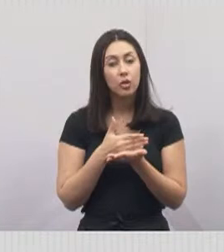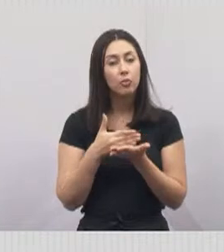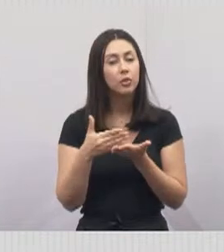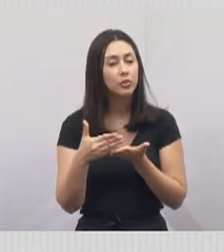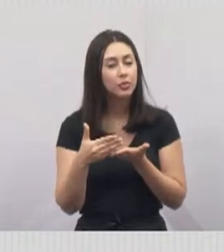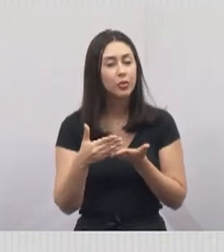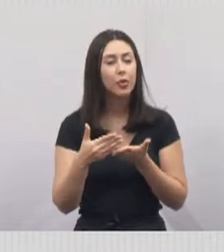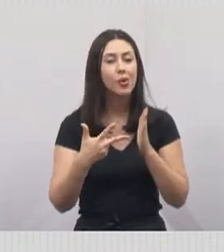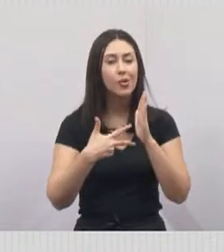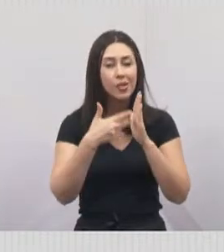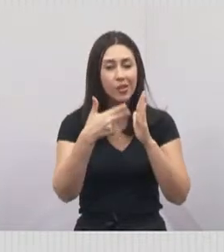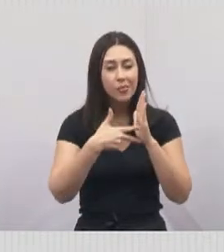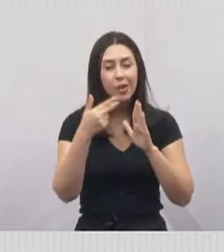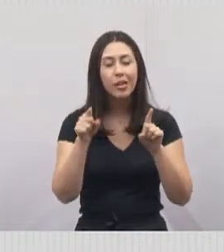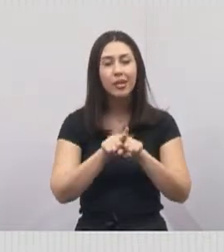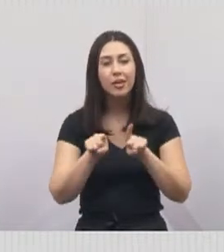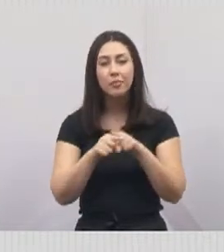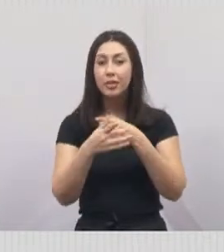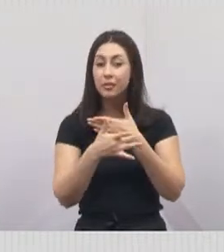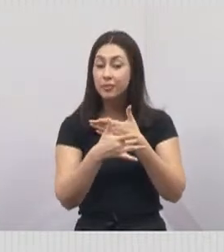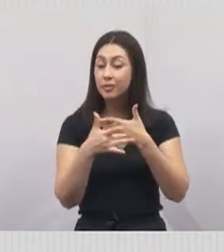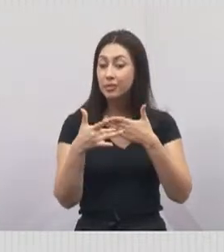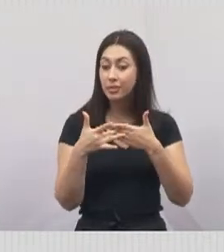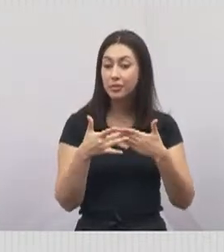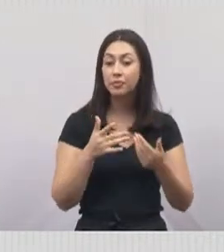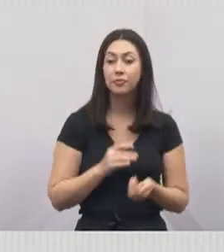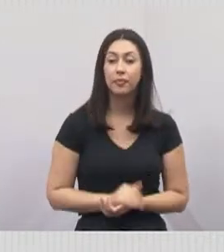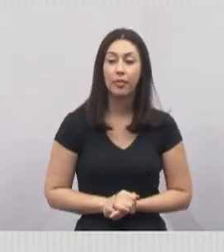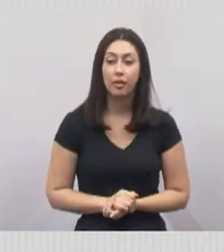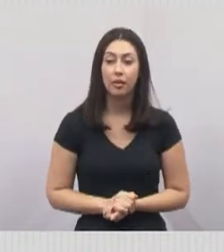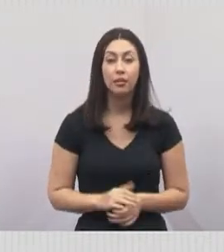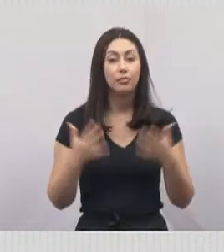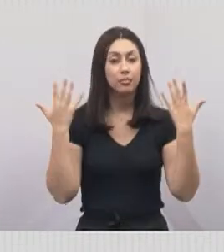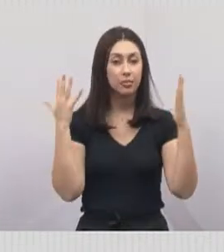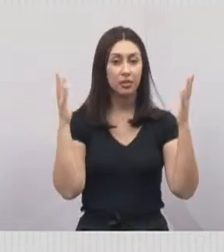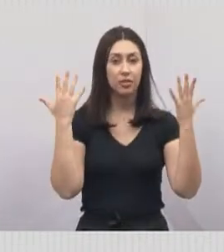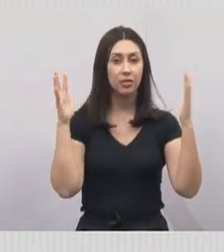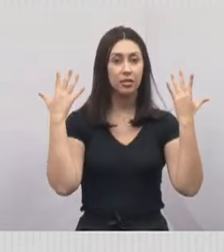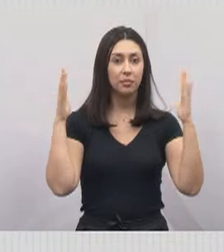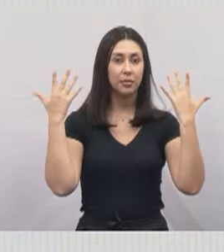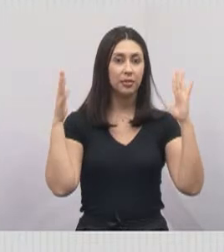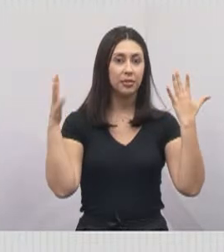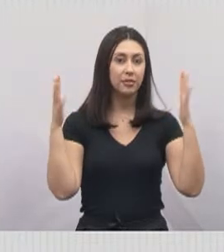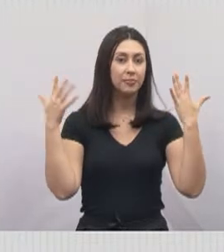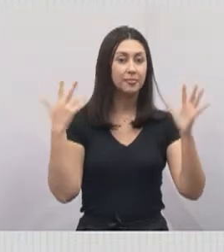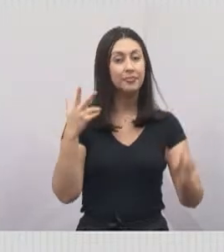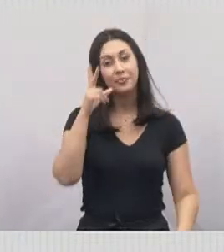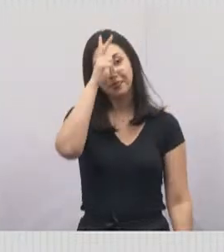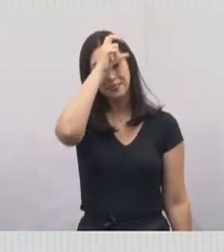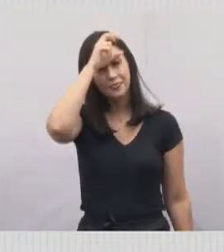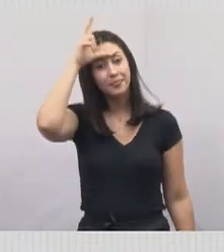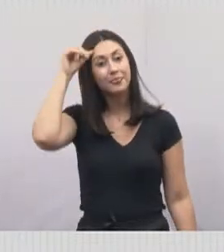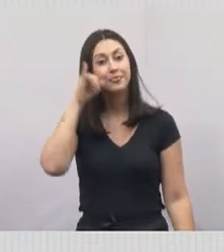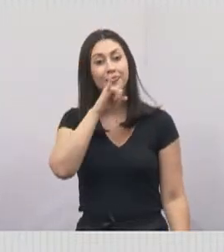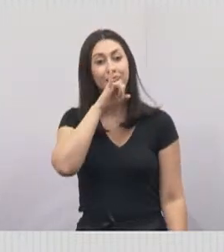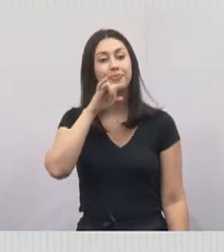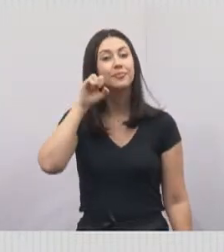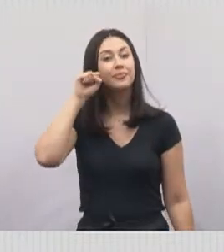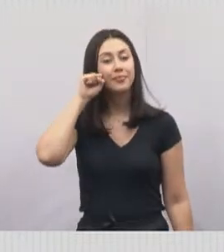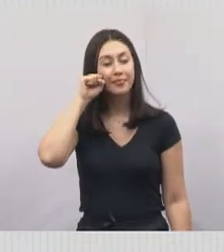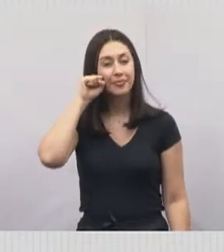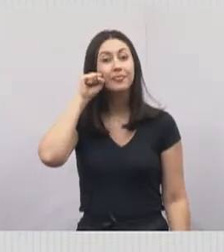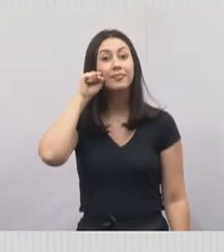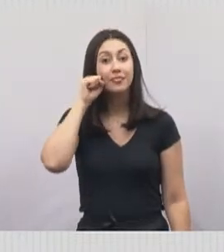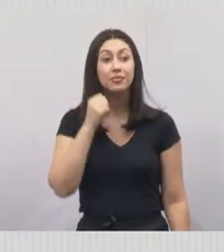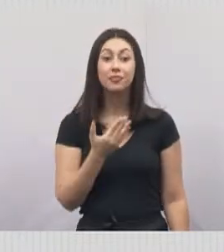mutirão de exames oftalmológicos da Santa Casa. Parabéns também ao Prefeito Isaías Santanas, por mais esse equipamento